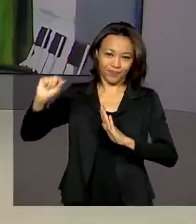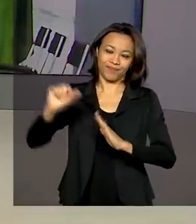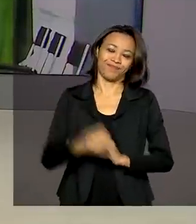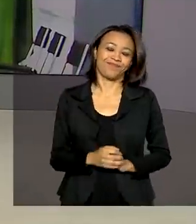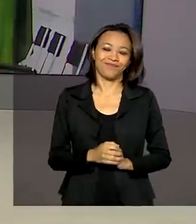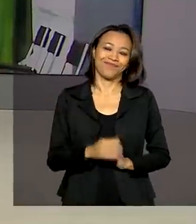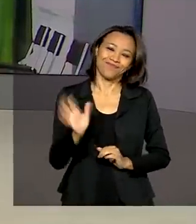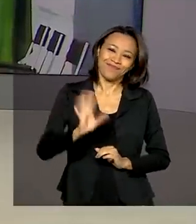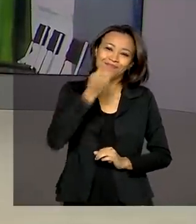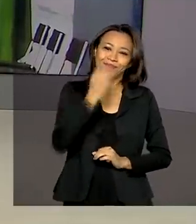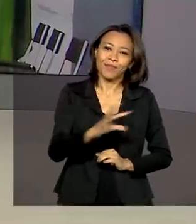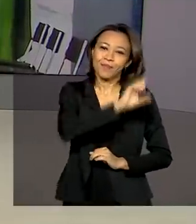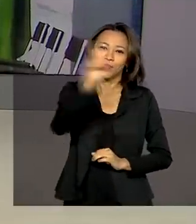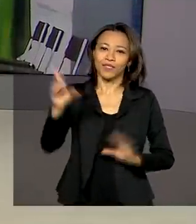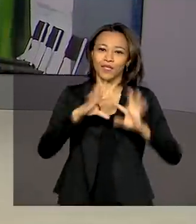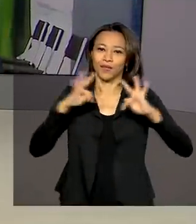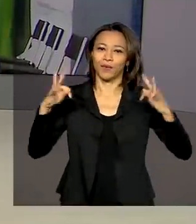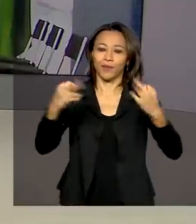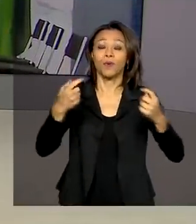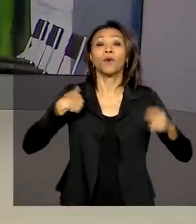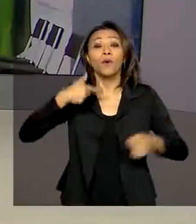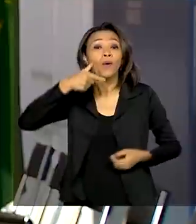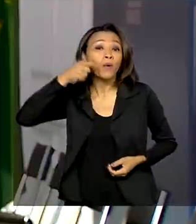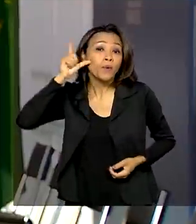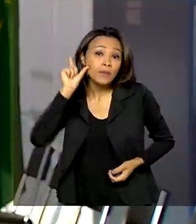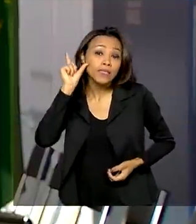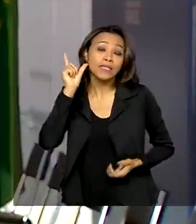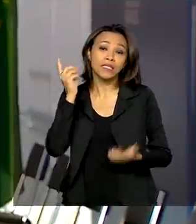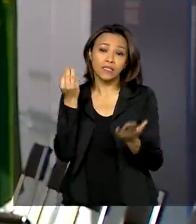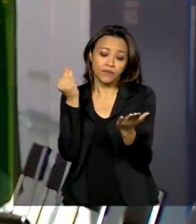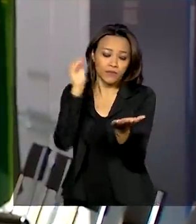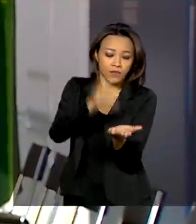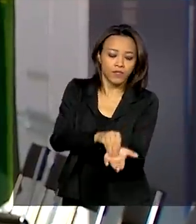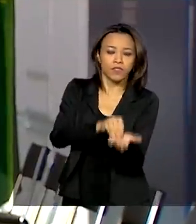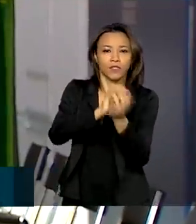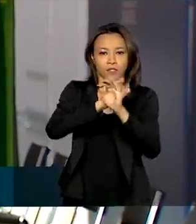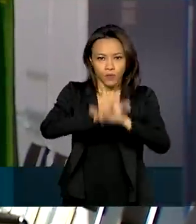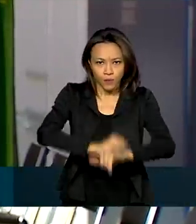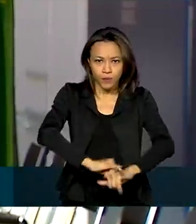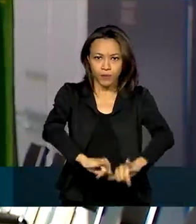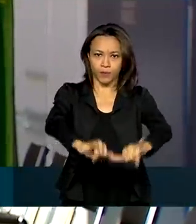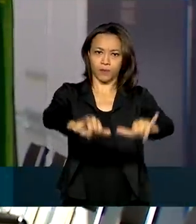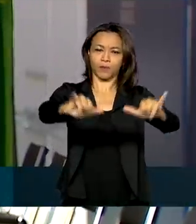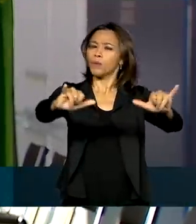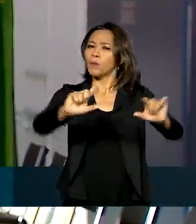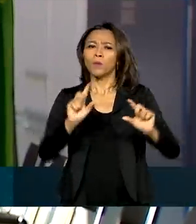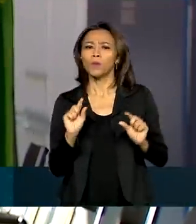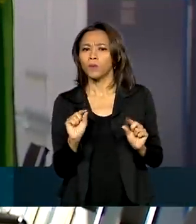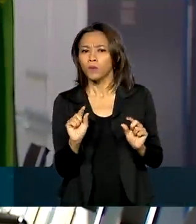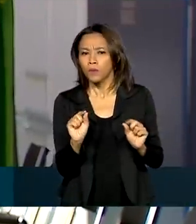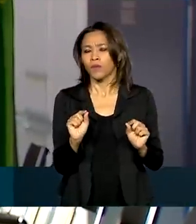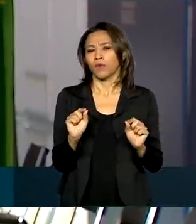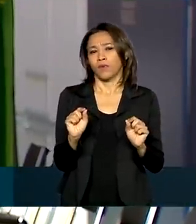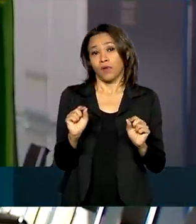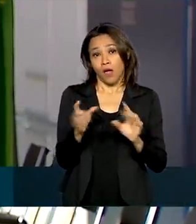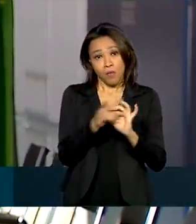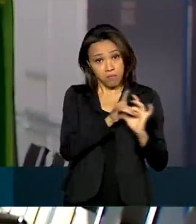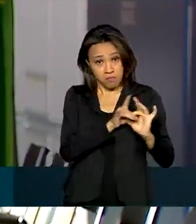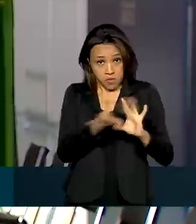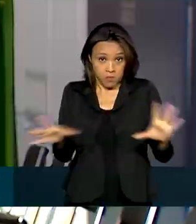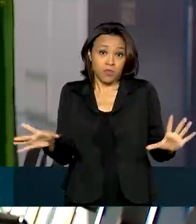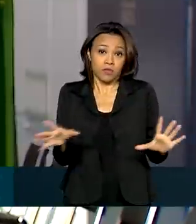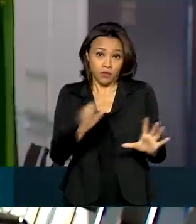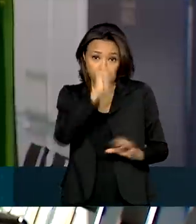a todos. É isso mesmo. Foi publicada ontem, em edição extra do Diário Oficial da União, a autorização para o Brasil aderir